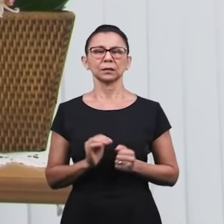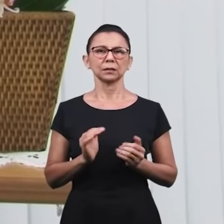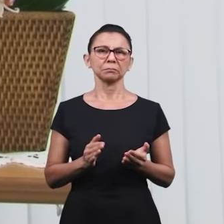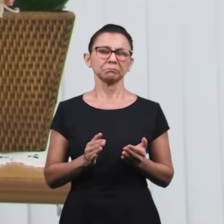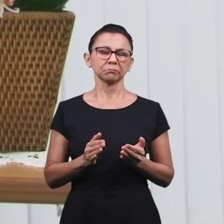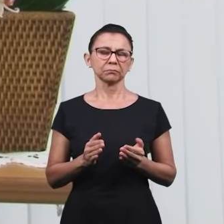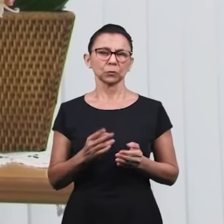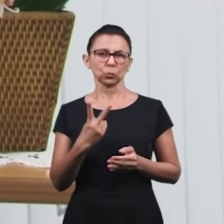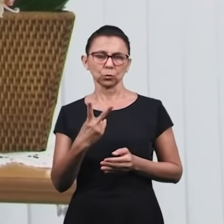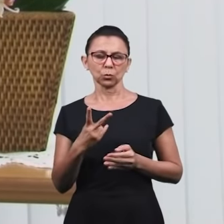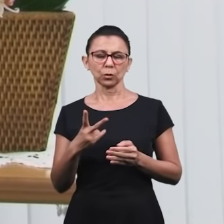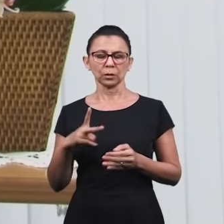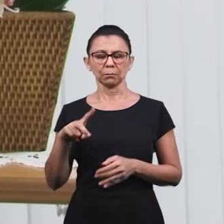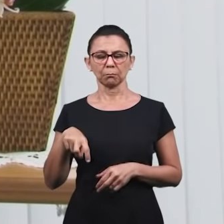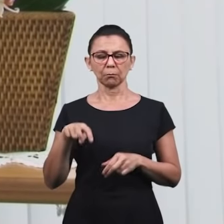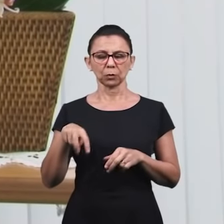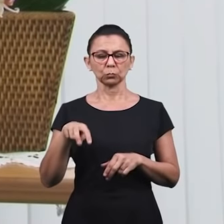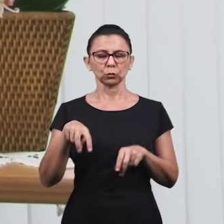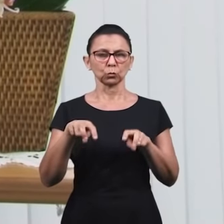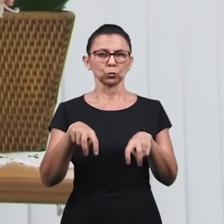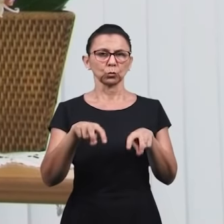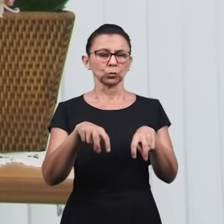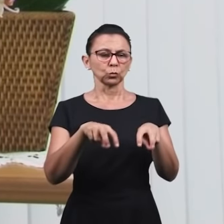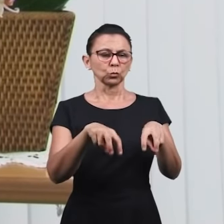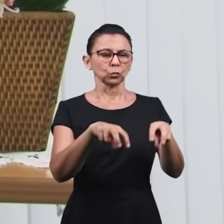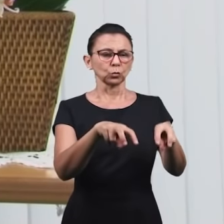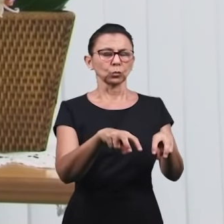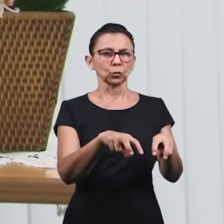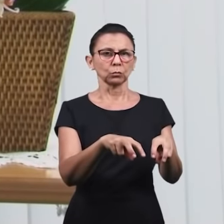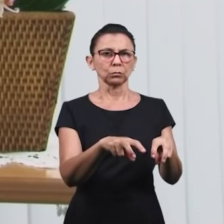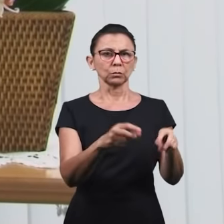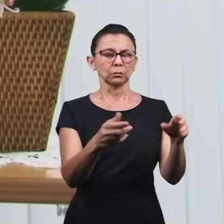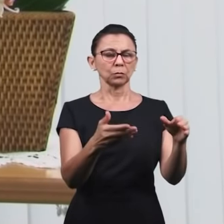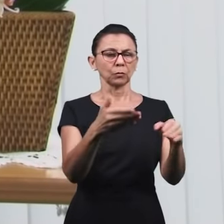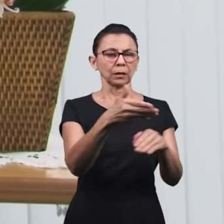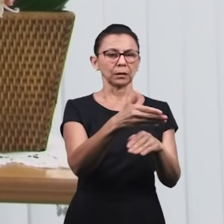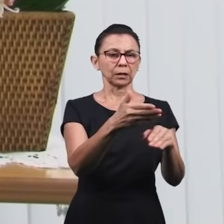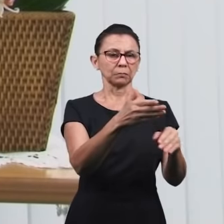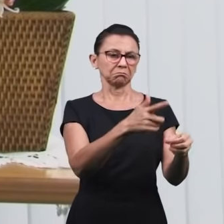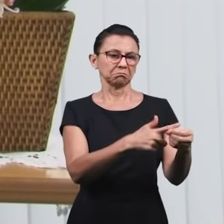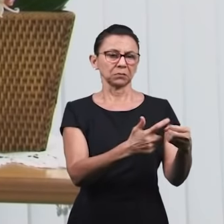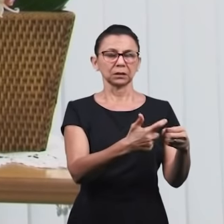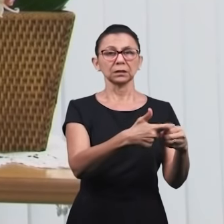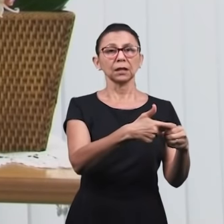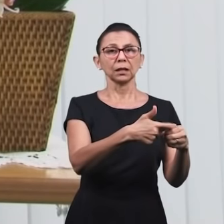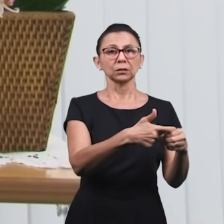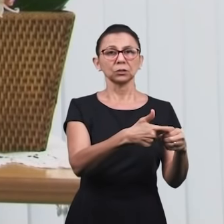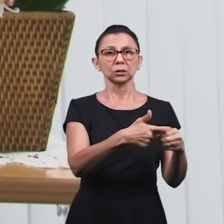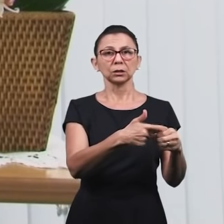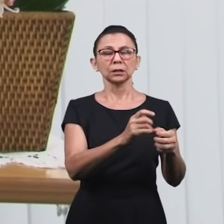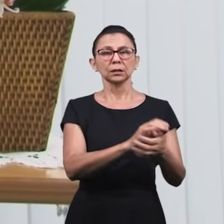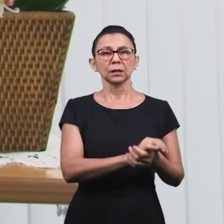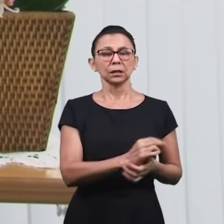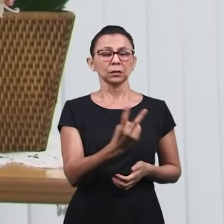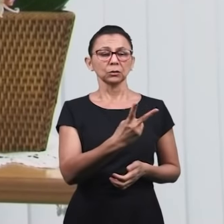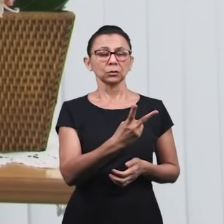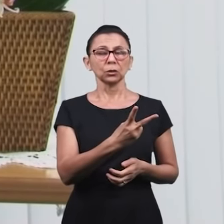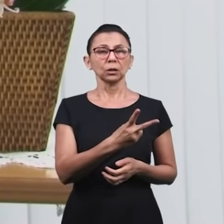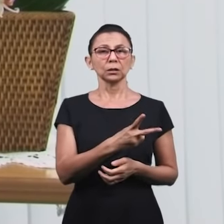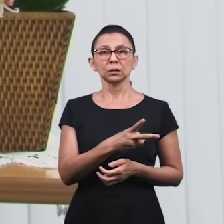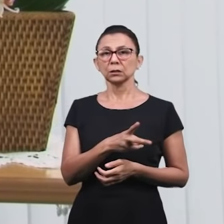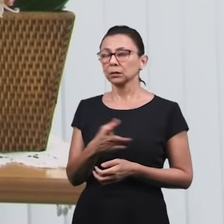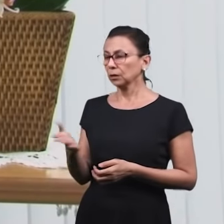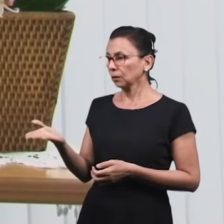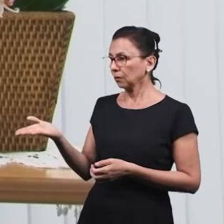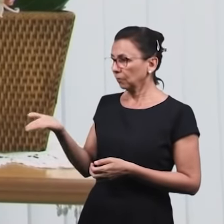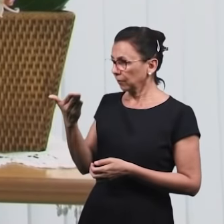onde eles iam entrar para passar a noite, Jesus faz menção de seguir adiante, eles o chamam para estar com eles, e a palavra